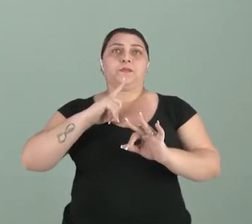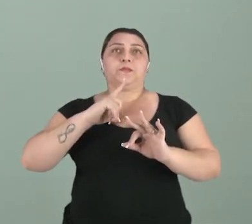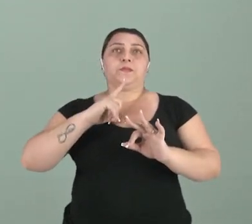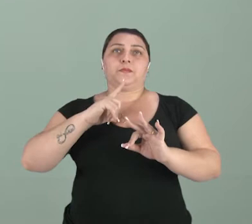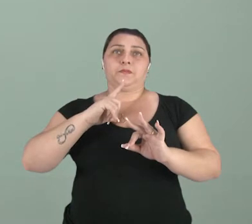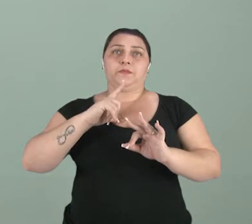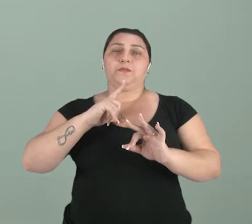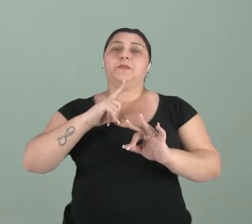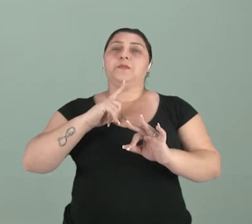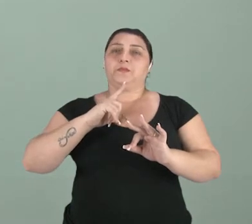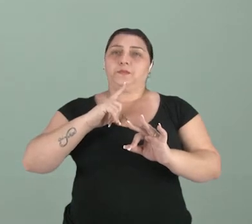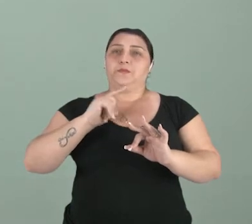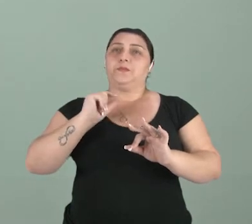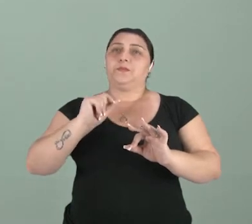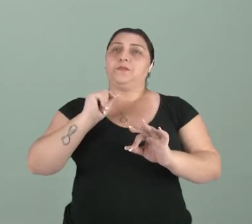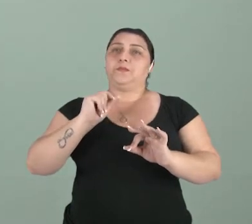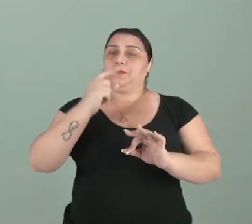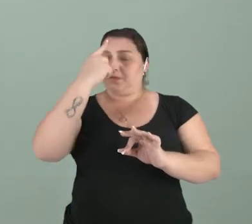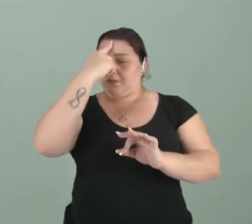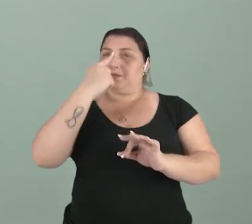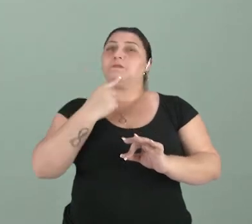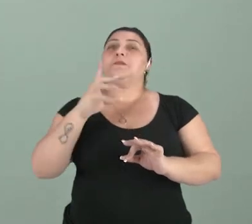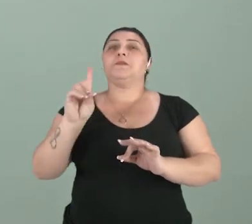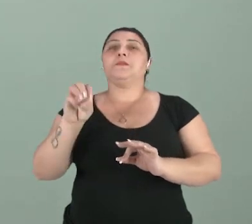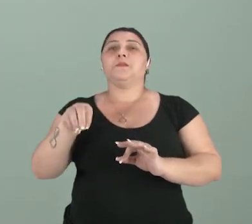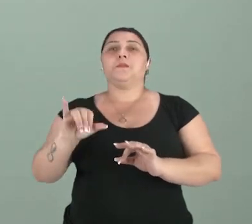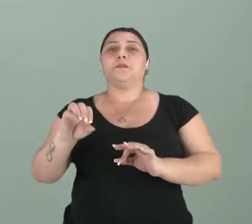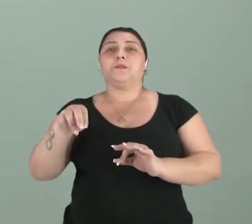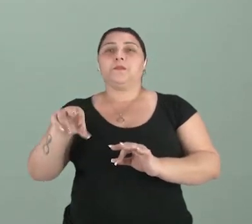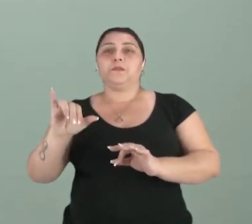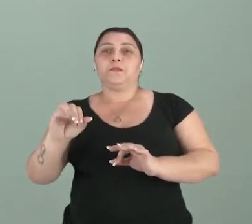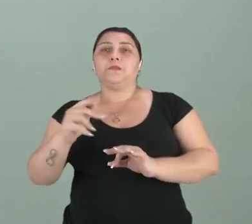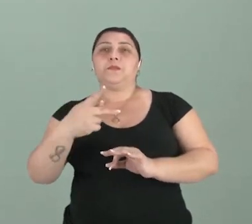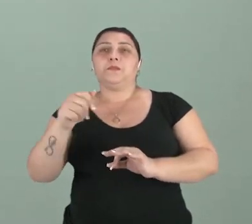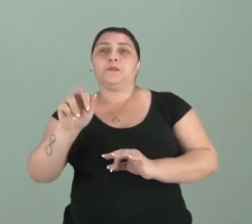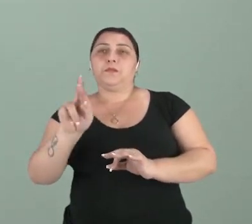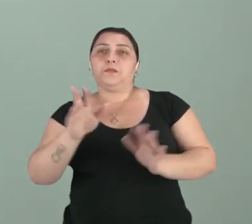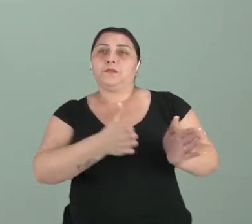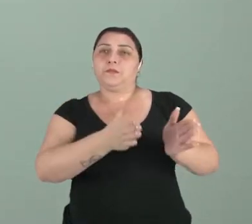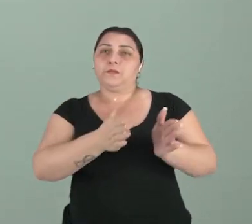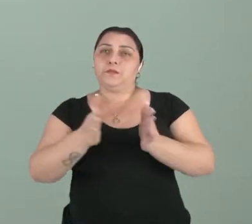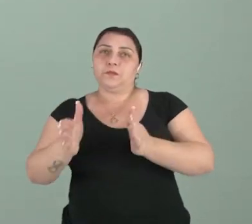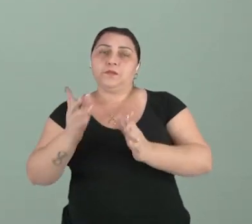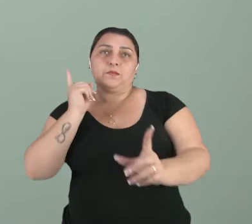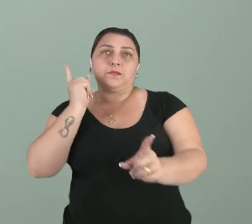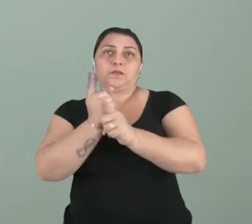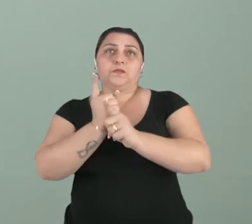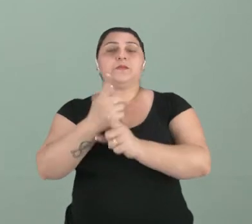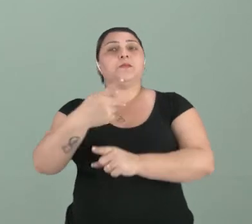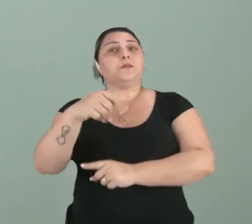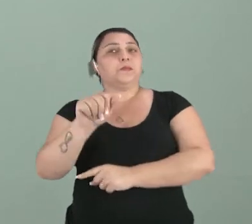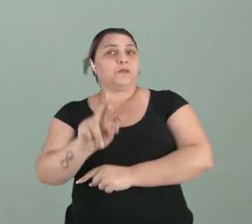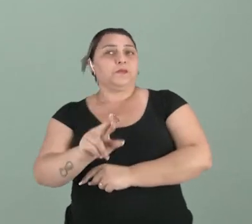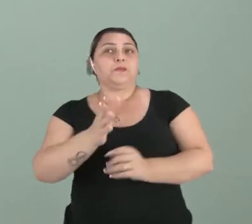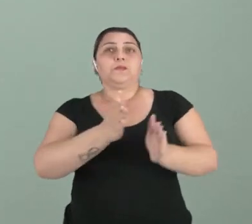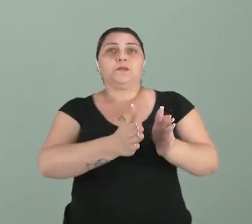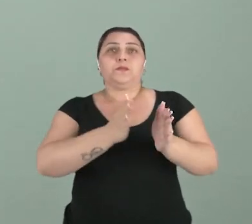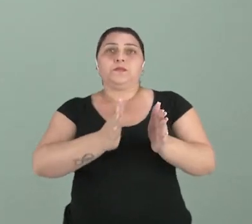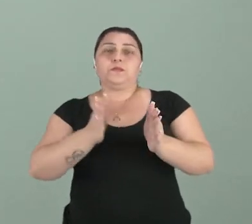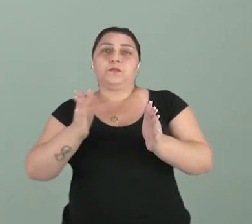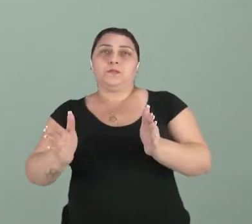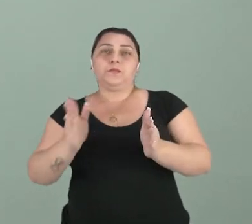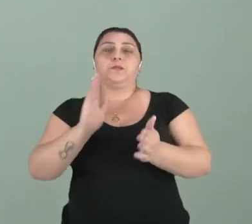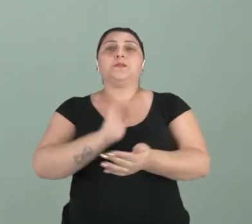domínio, a imagem e o par ordenado. Achando o par ordenado da